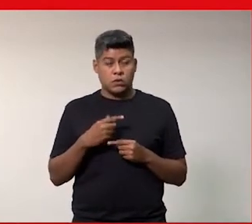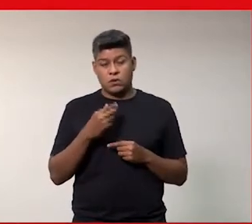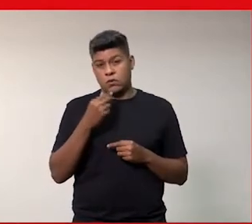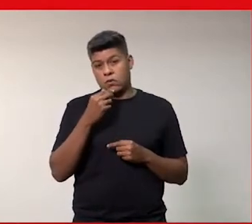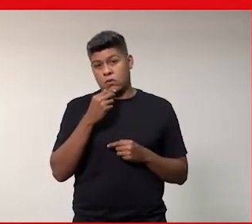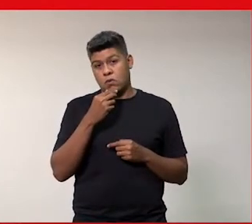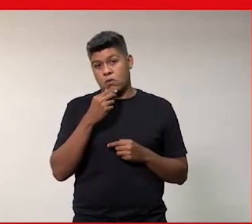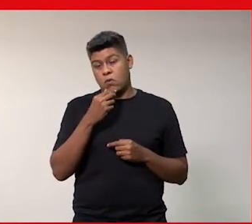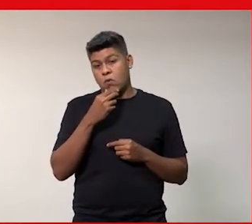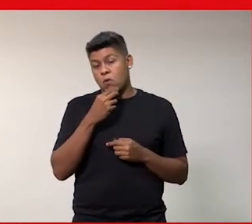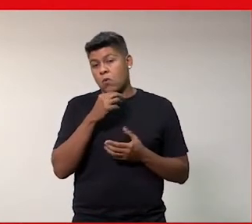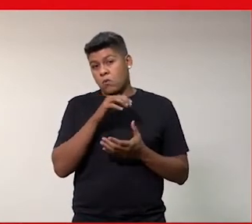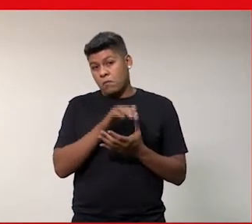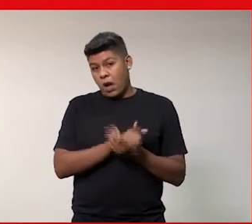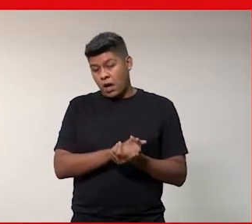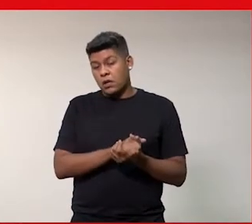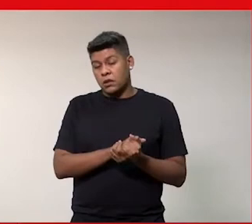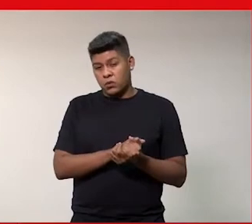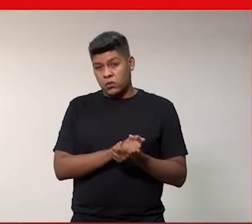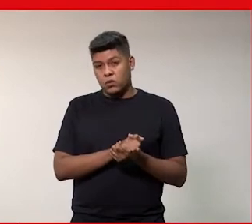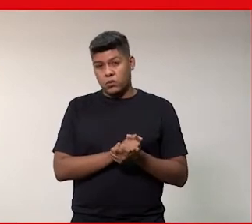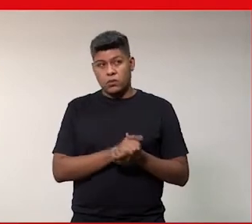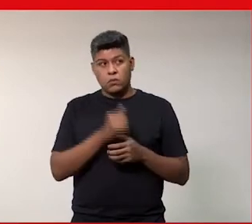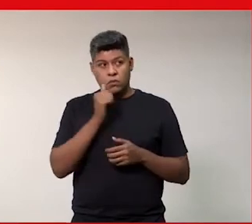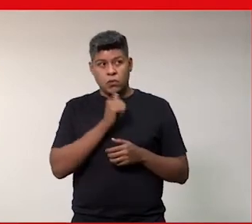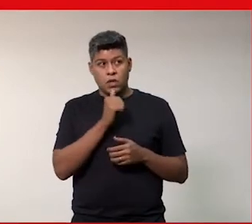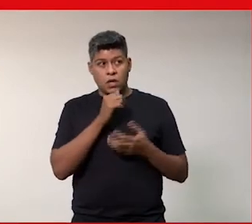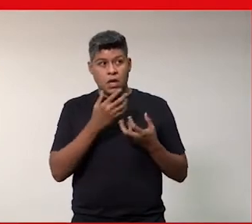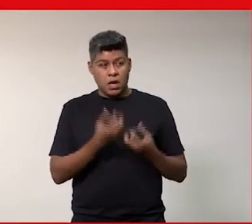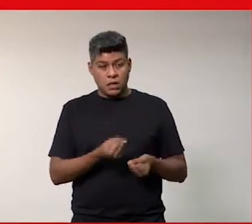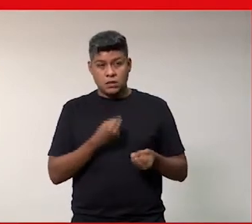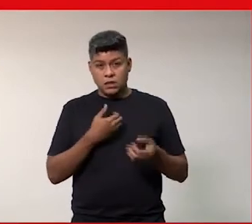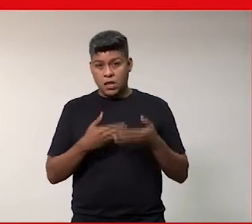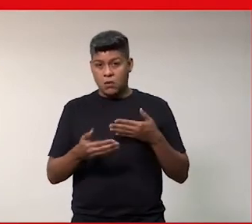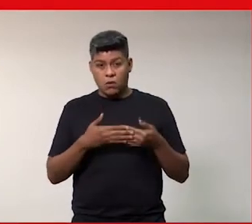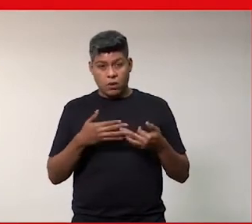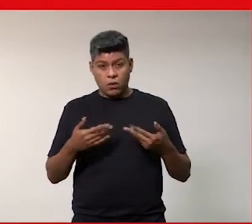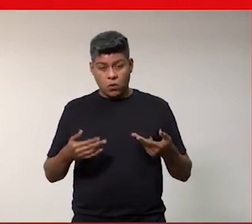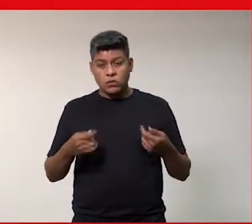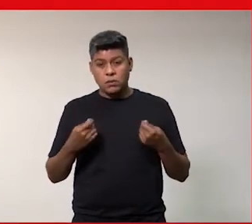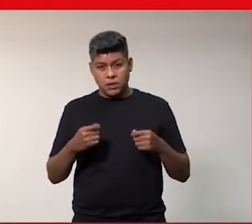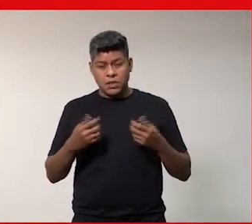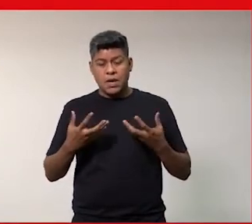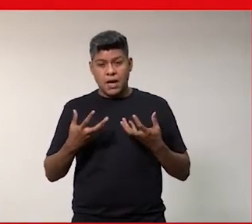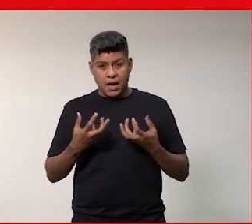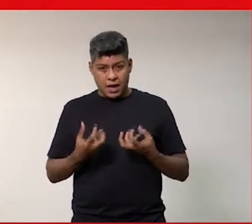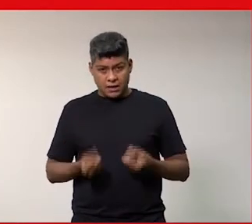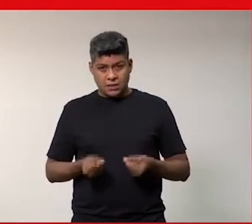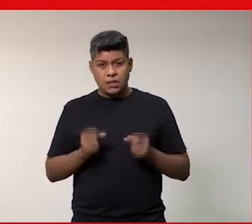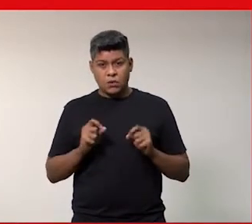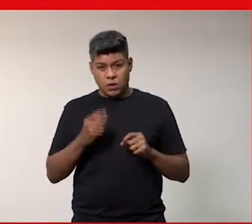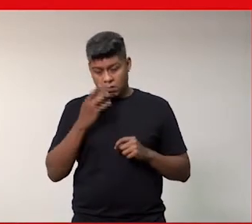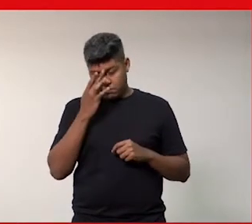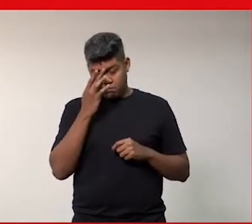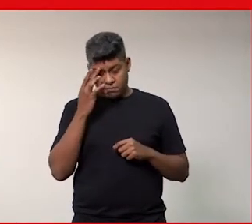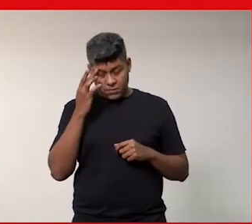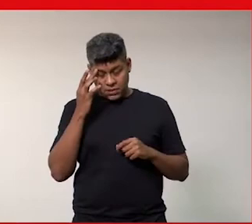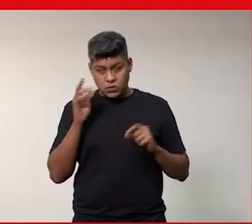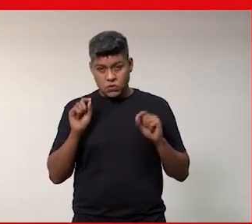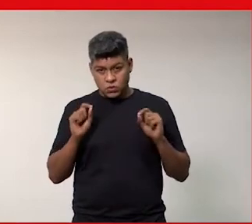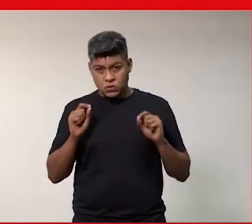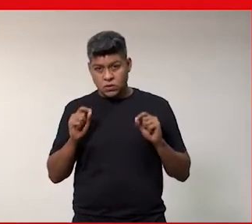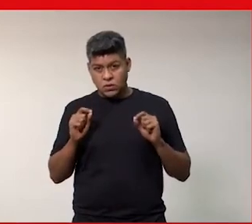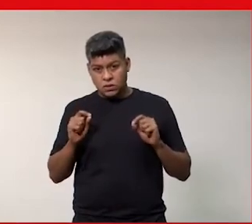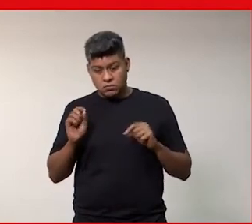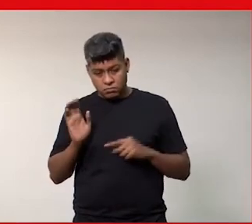então é isso que a gente tem que trazer né que as meninas não tem que aceitar qualquer coisa elas tem que aceitar pessoas que estão